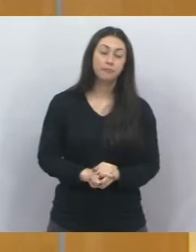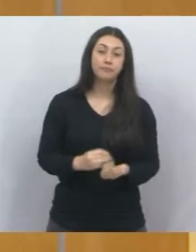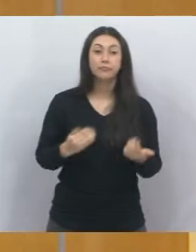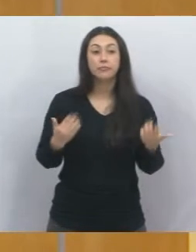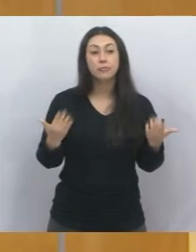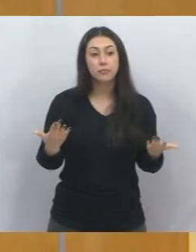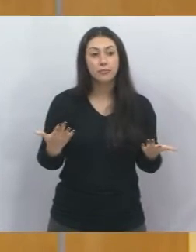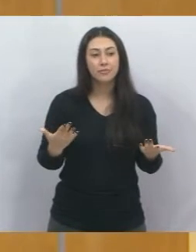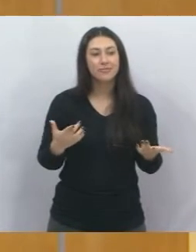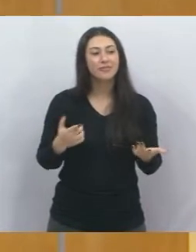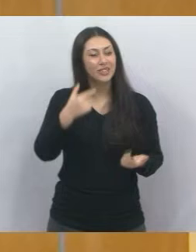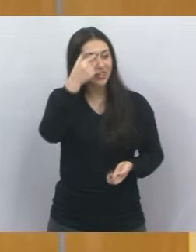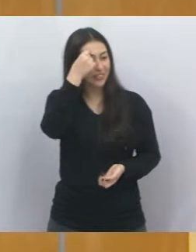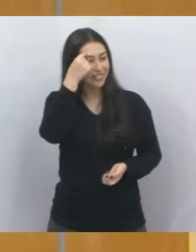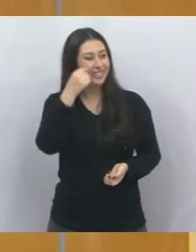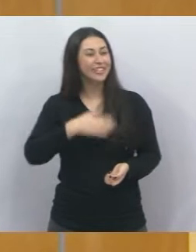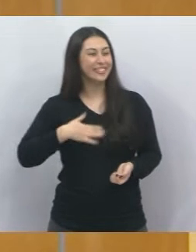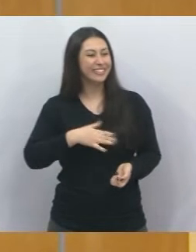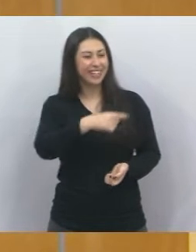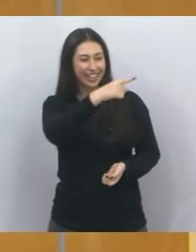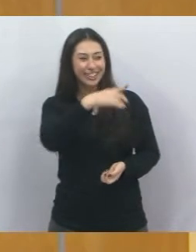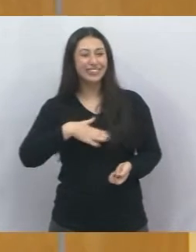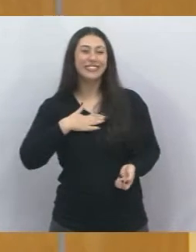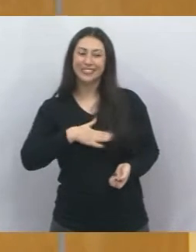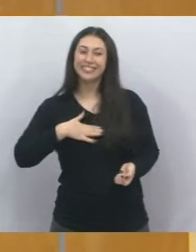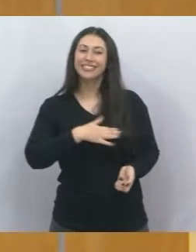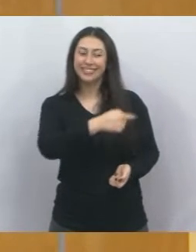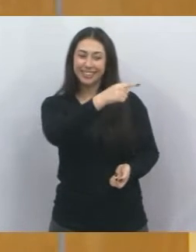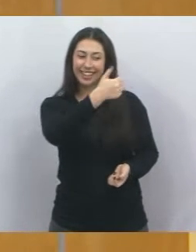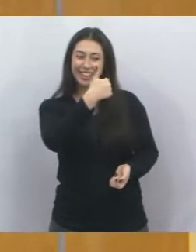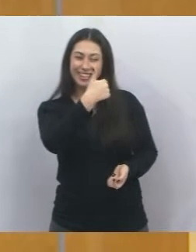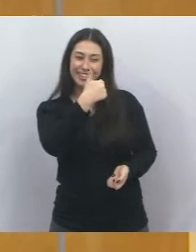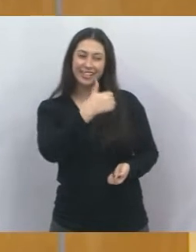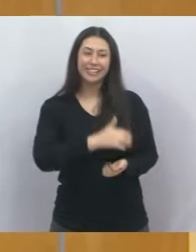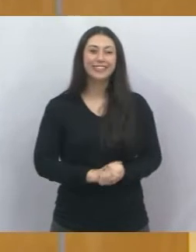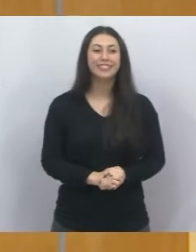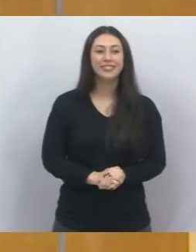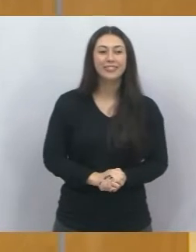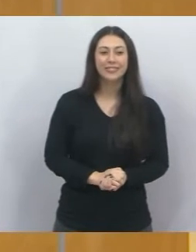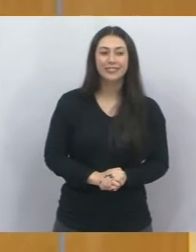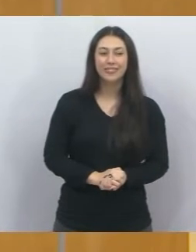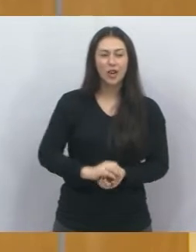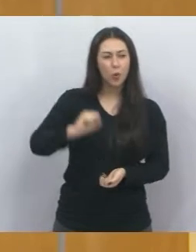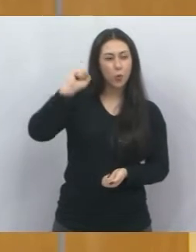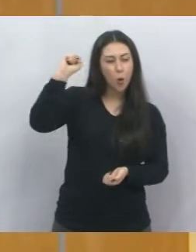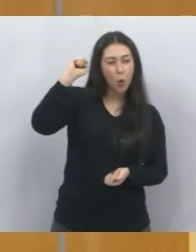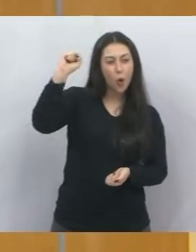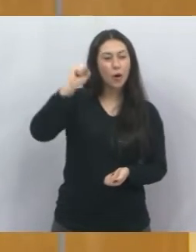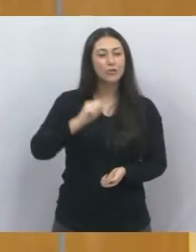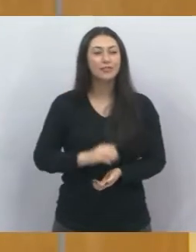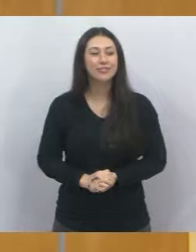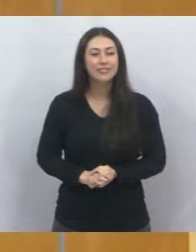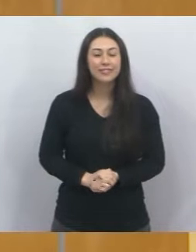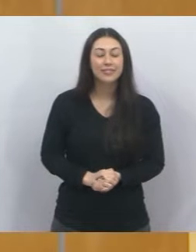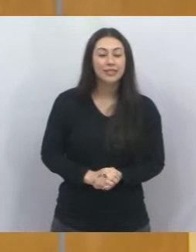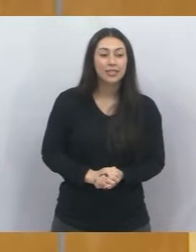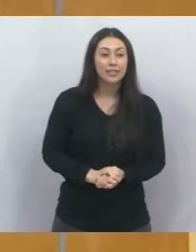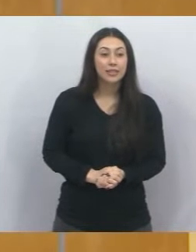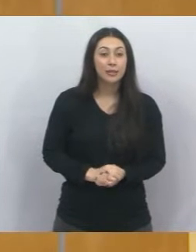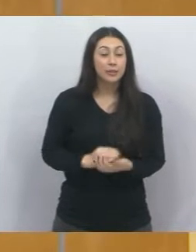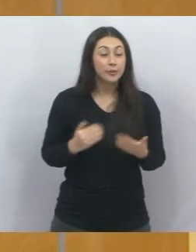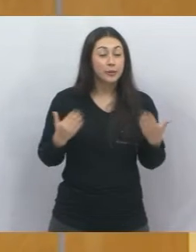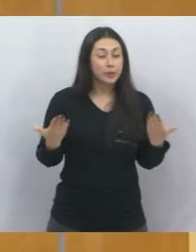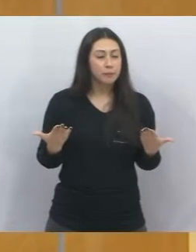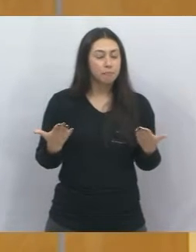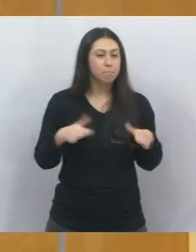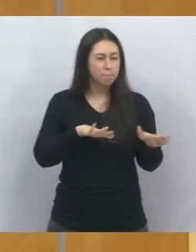Então, gostou, né Edgar? O Edgar está aqui dizendo que gostou da camisa. Beleza? Vai corintiano também, né Rodrigo? Então, assim,